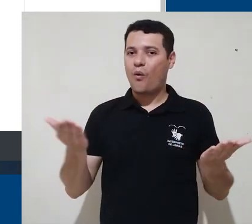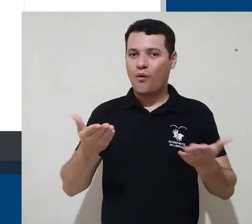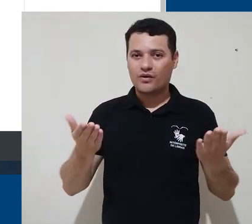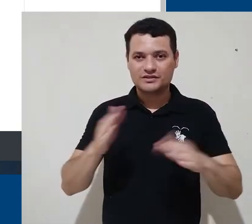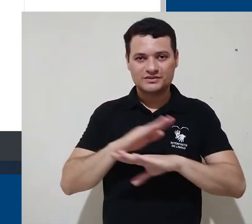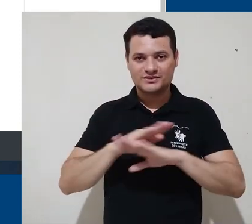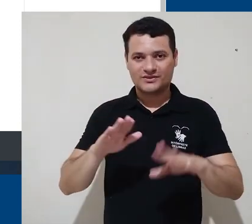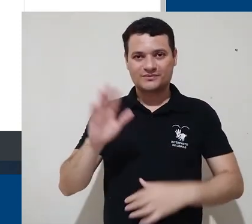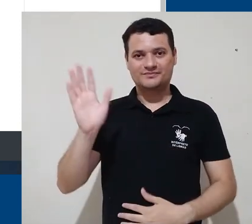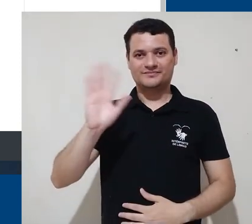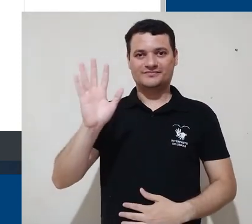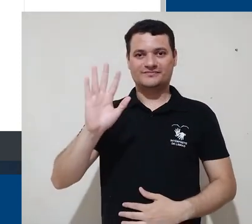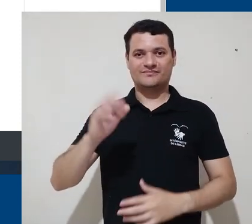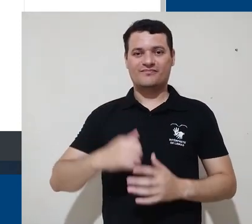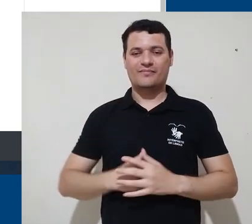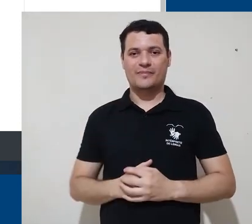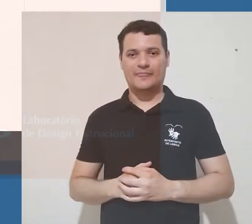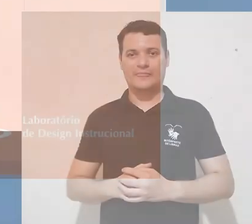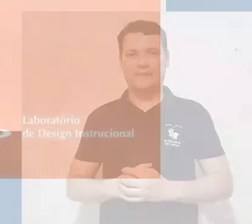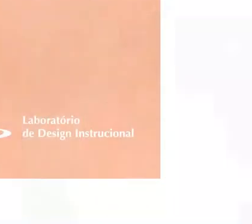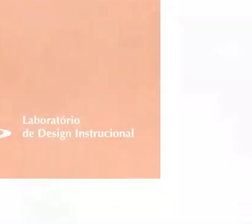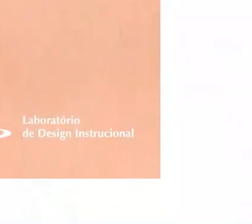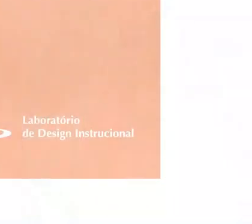por hoje é isso. Até a próxima aula.